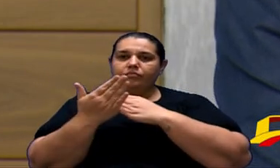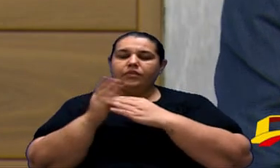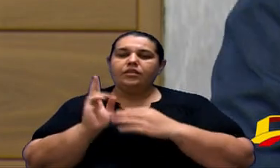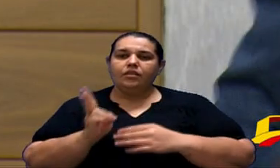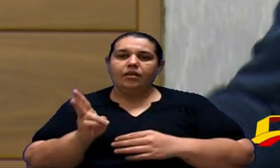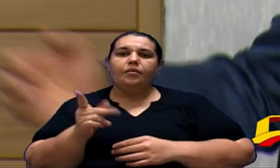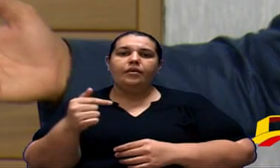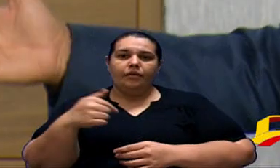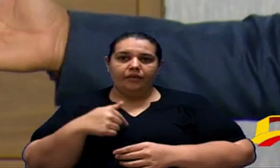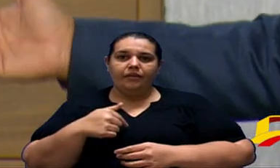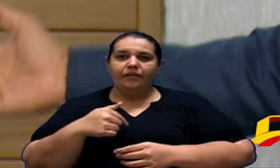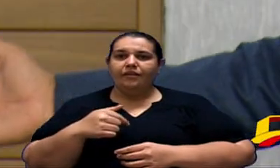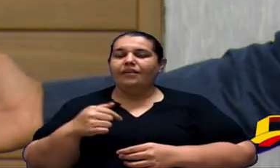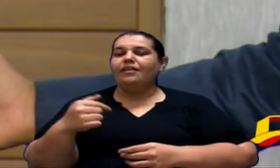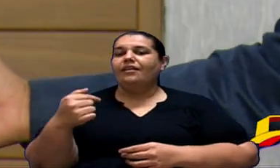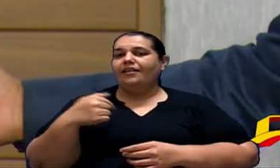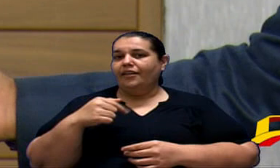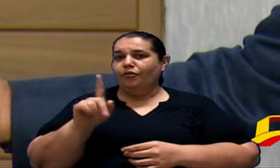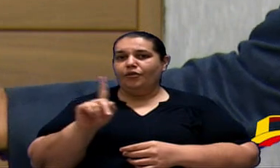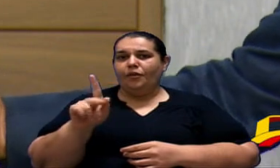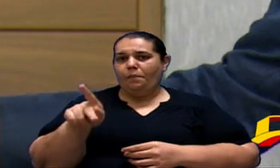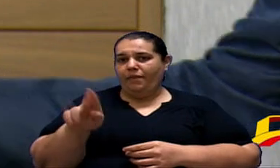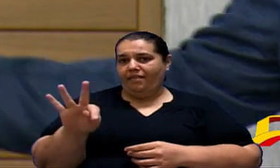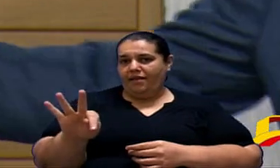não sou petista mas sou gabinete 13